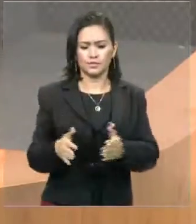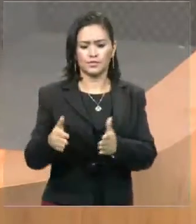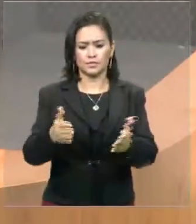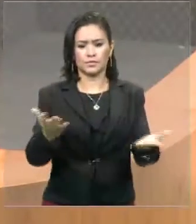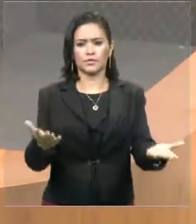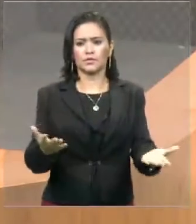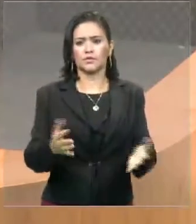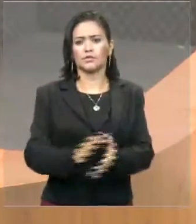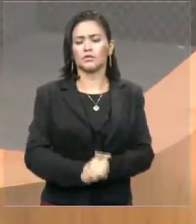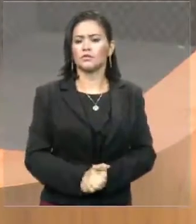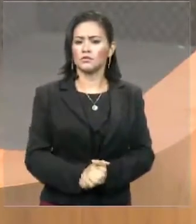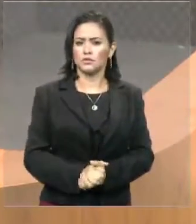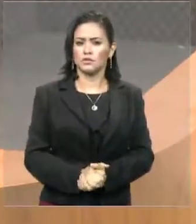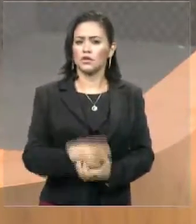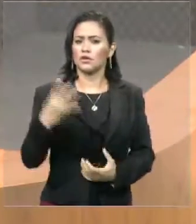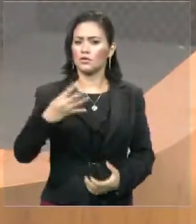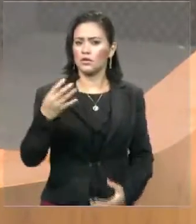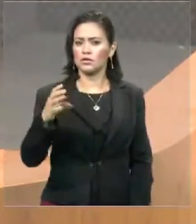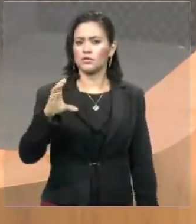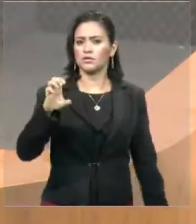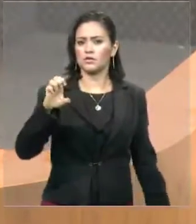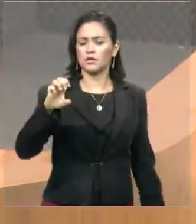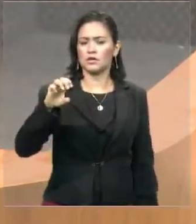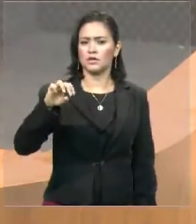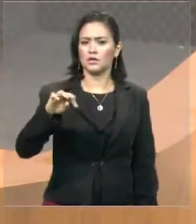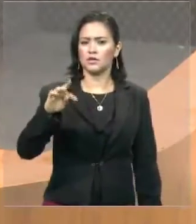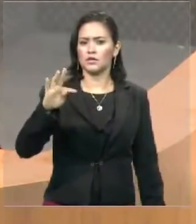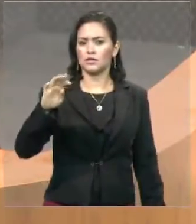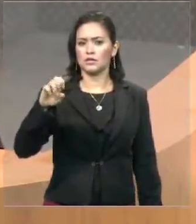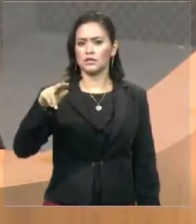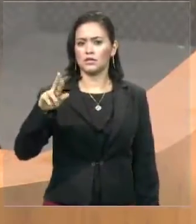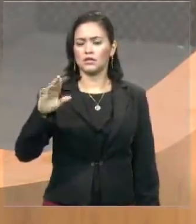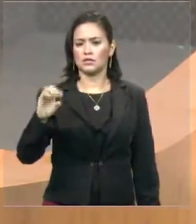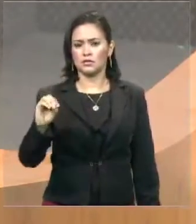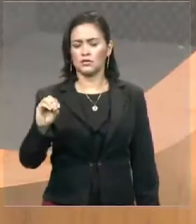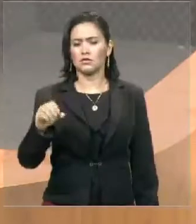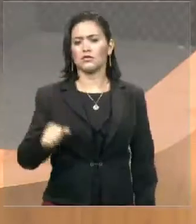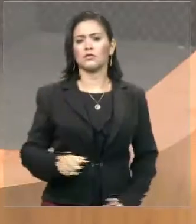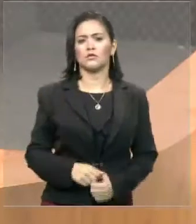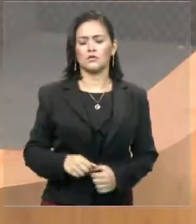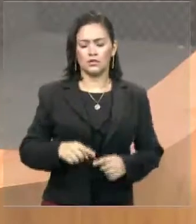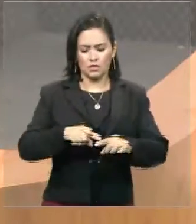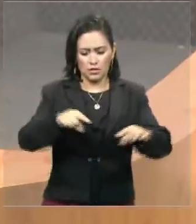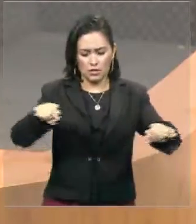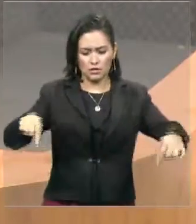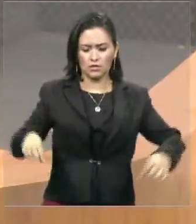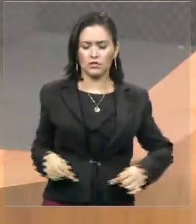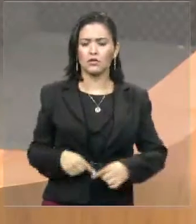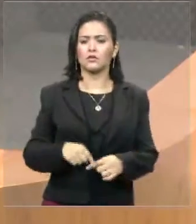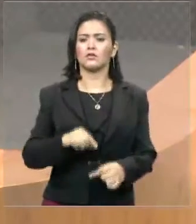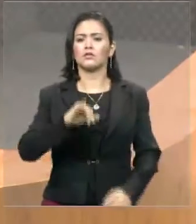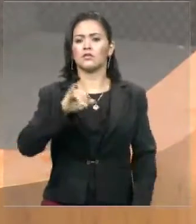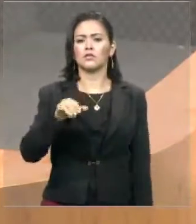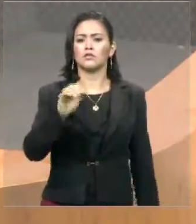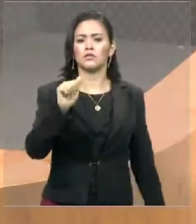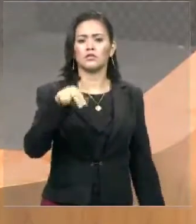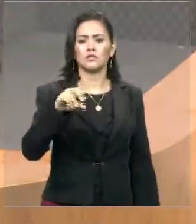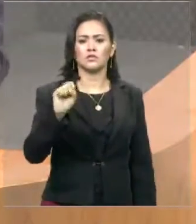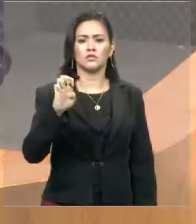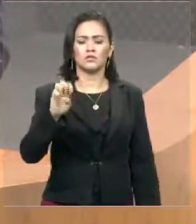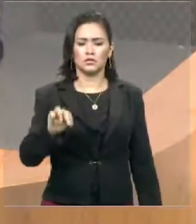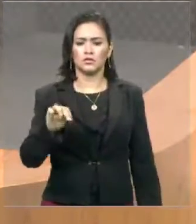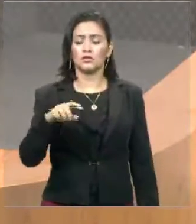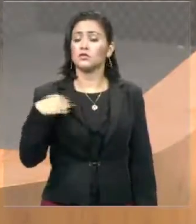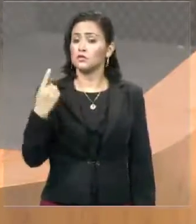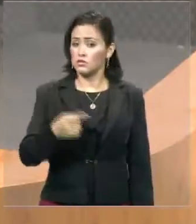quarta centenária, na época da Lagoa da Jânce, a Lagoa da Jânce. Nós precisamos entender